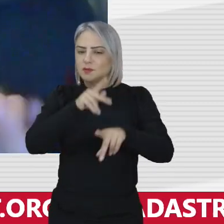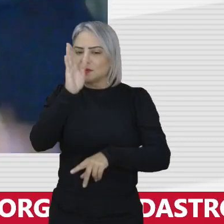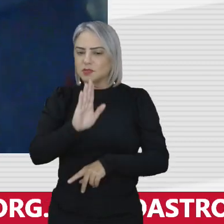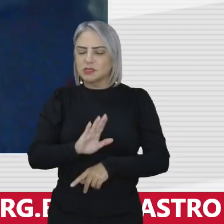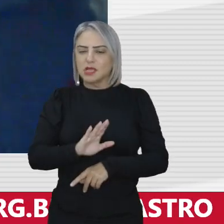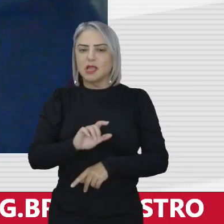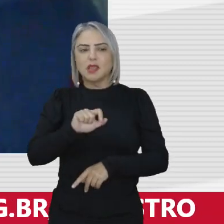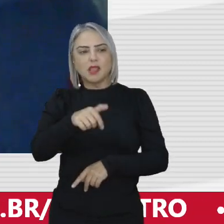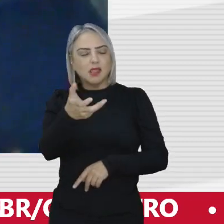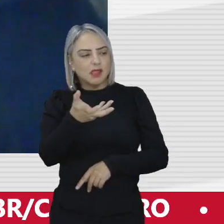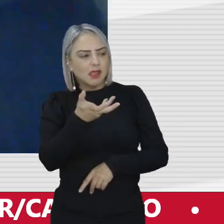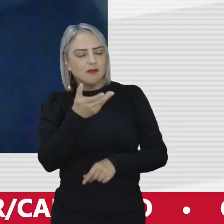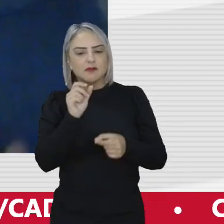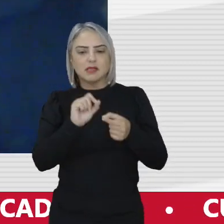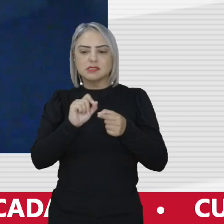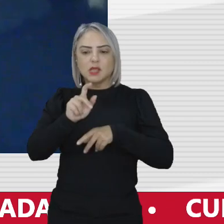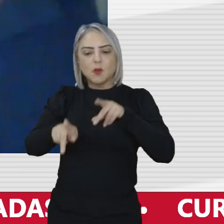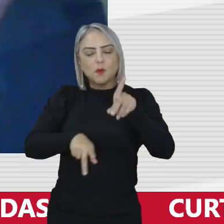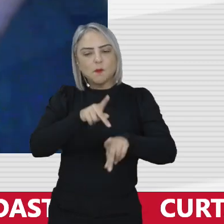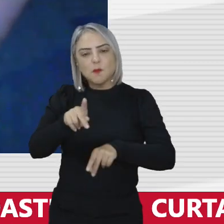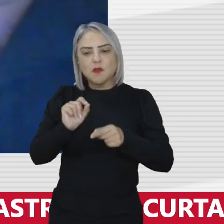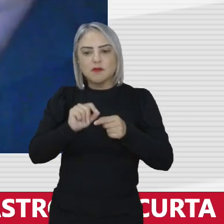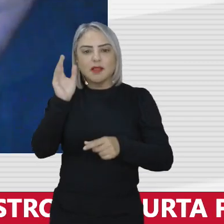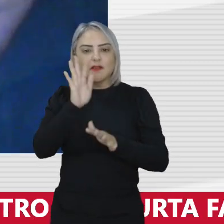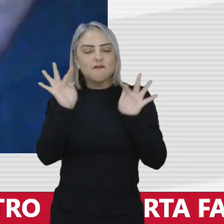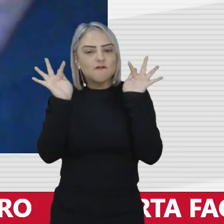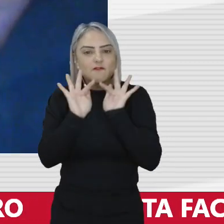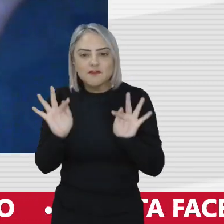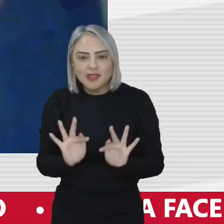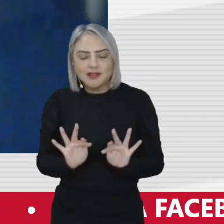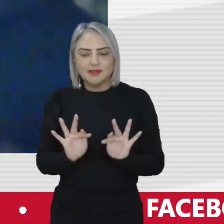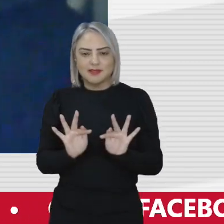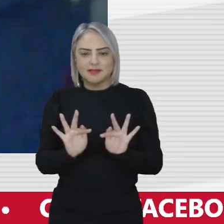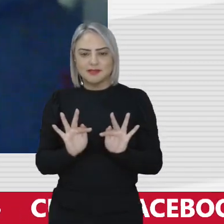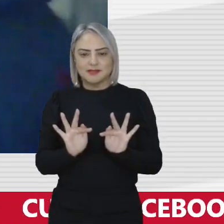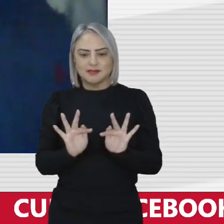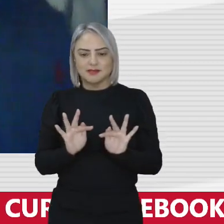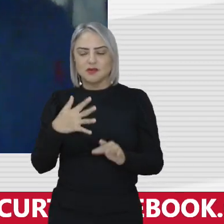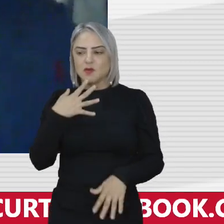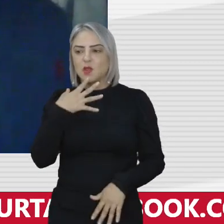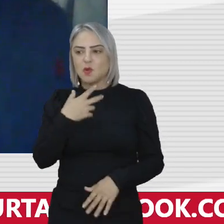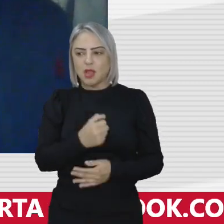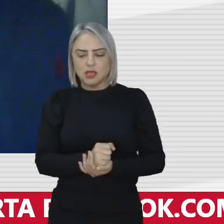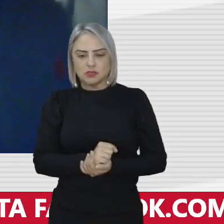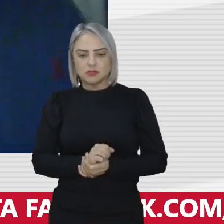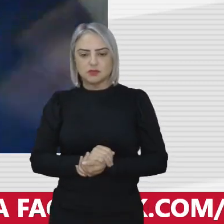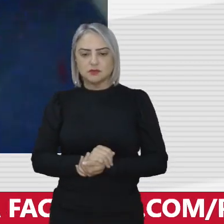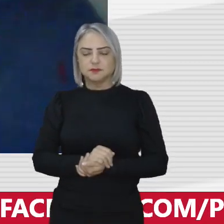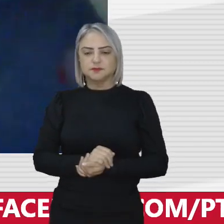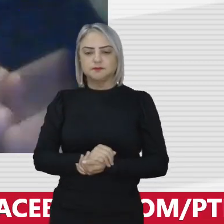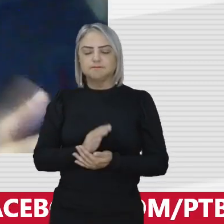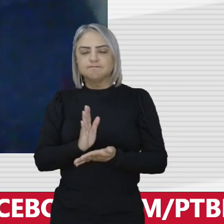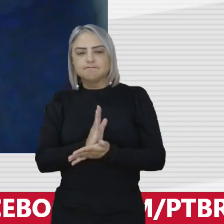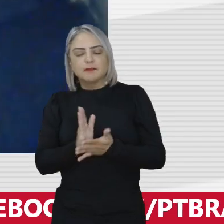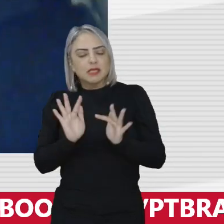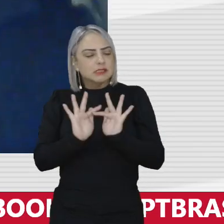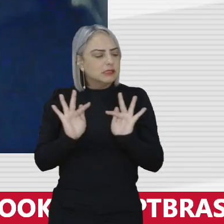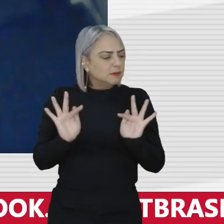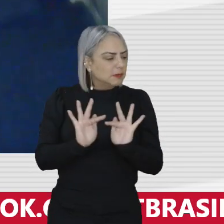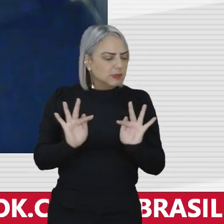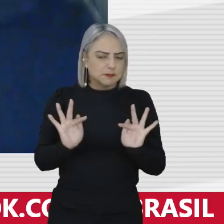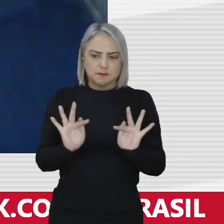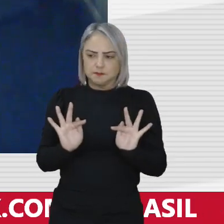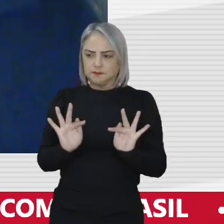quer fazer o povo brasileiro feliz então acho que de uma maneira muito simples